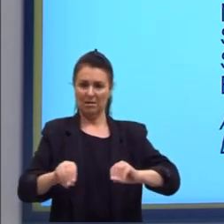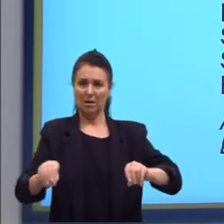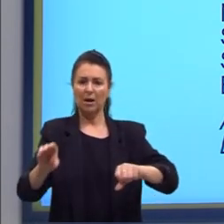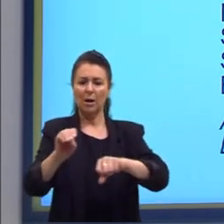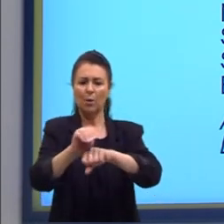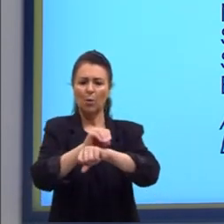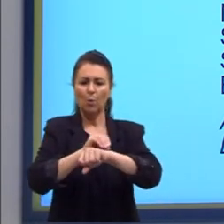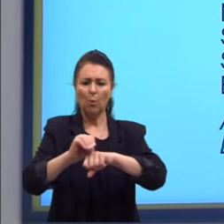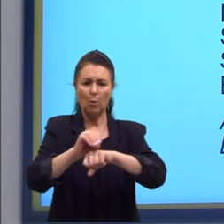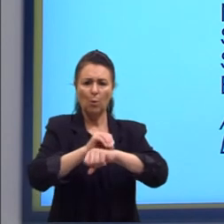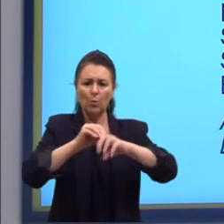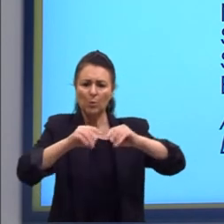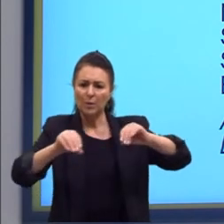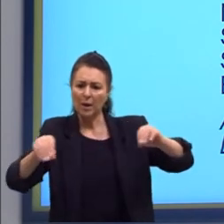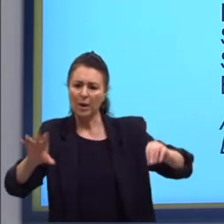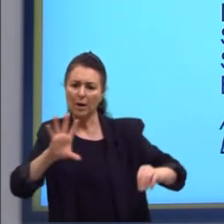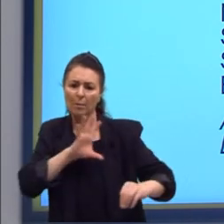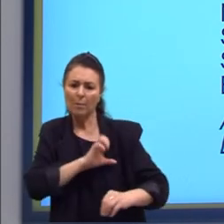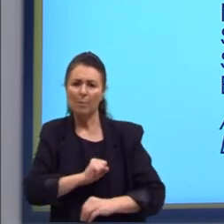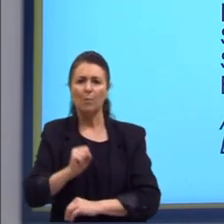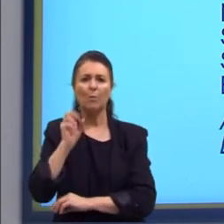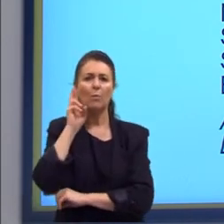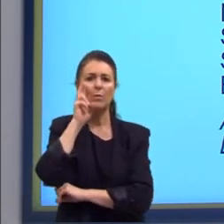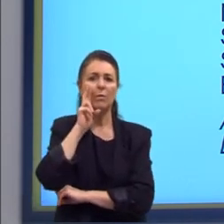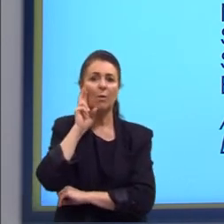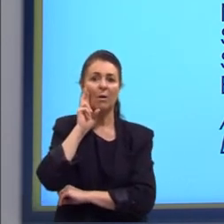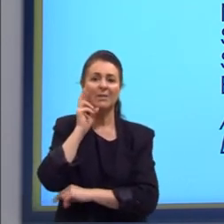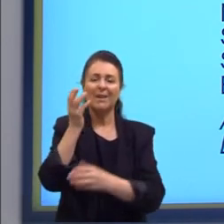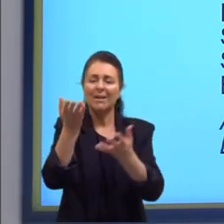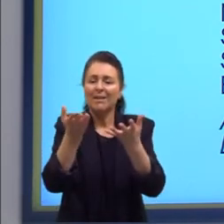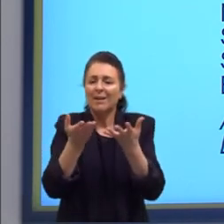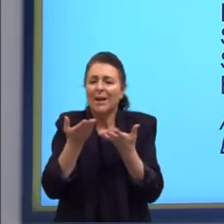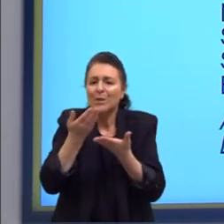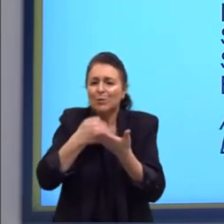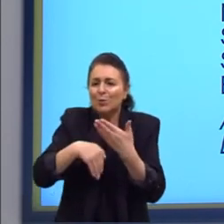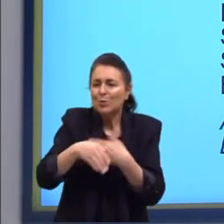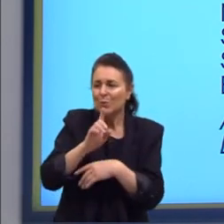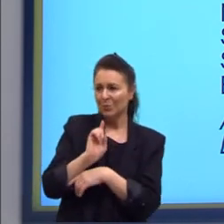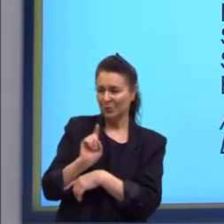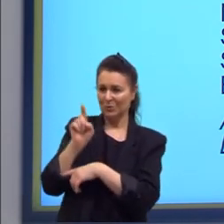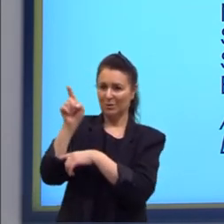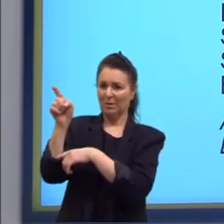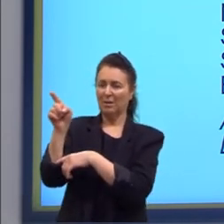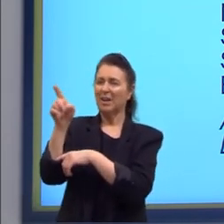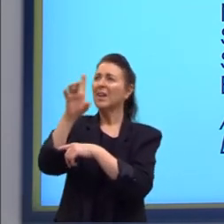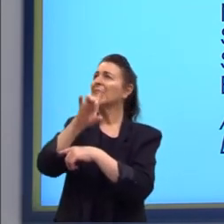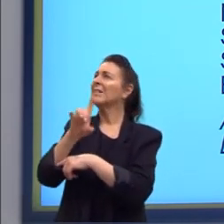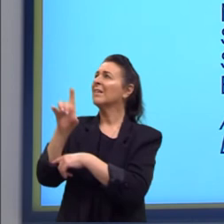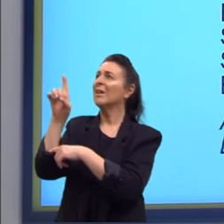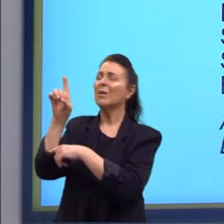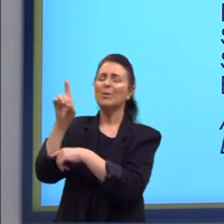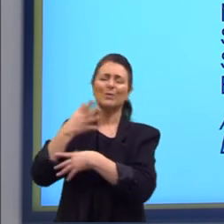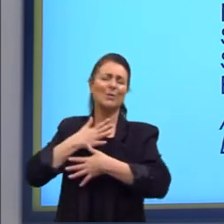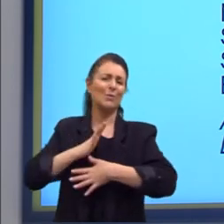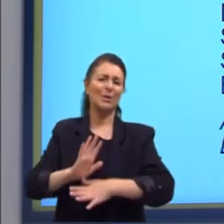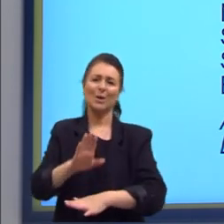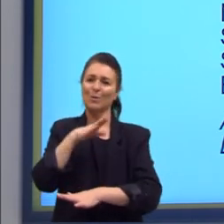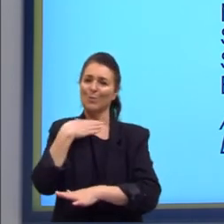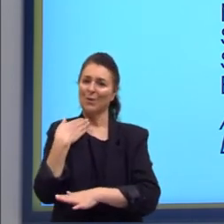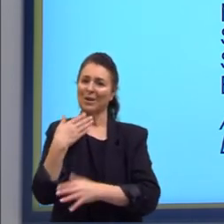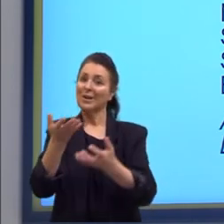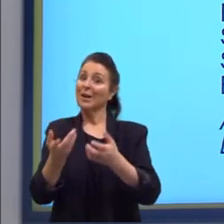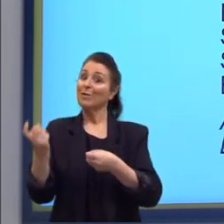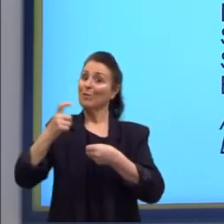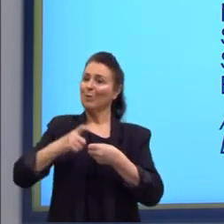Ouro, terra, amor e rosas. Eu quero tudo de lá. Não permita Deus que eu morra sem que eu volte